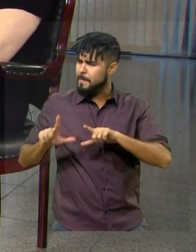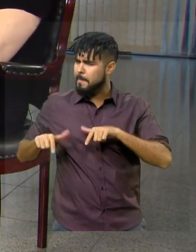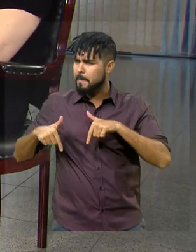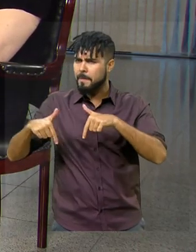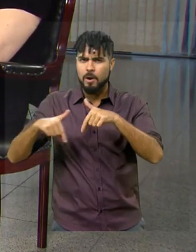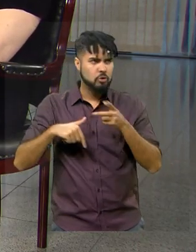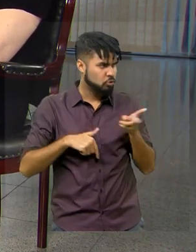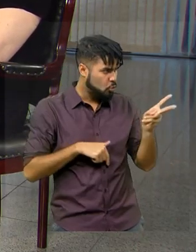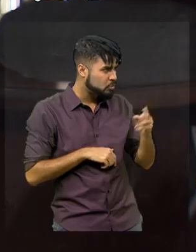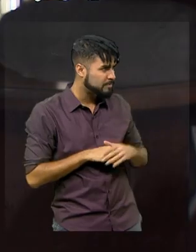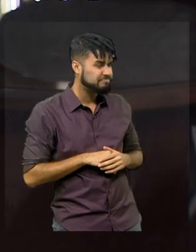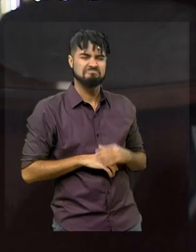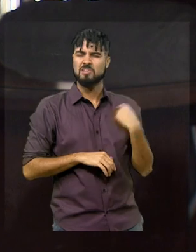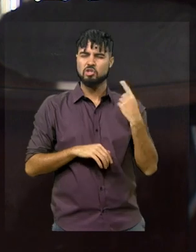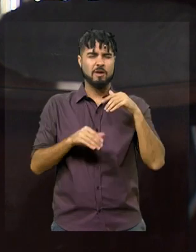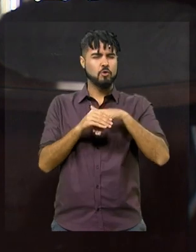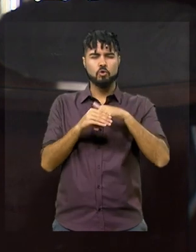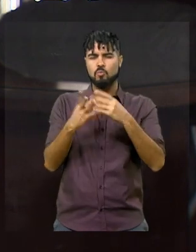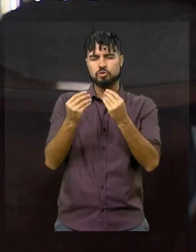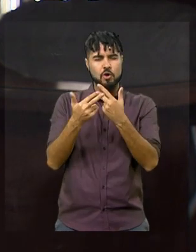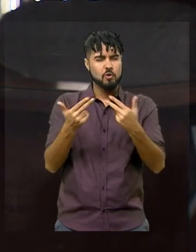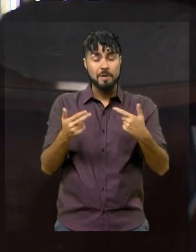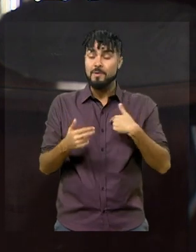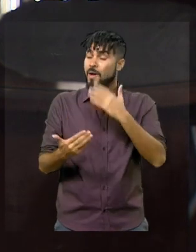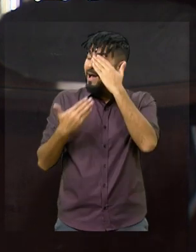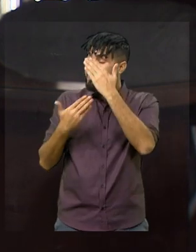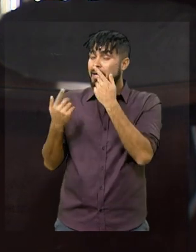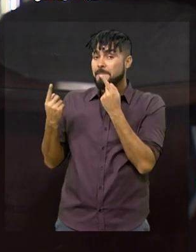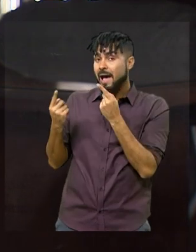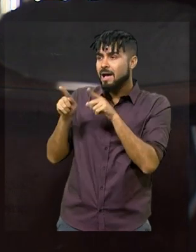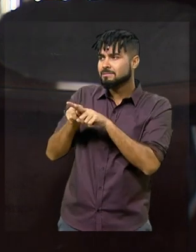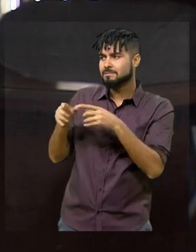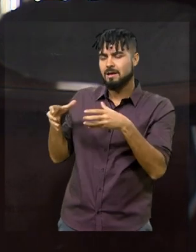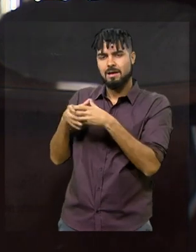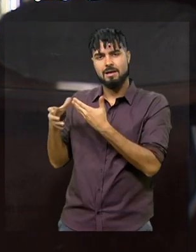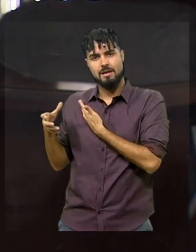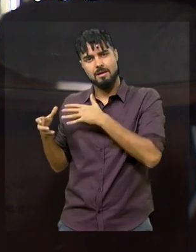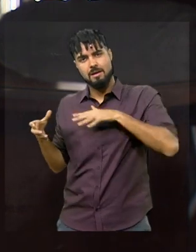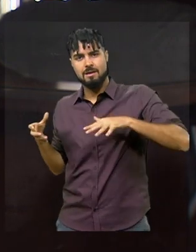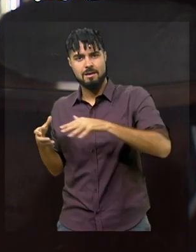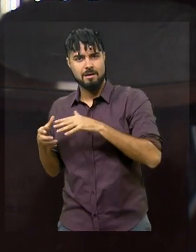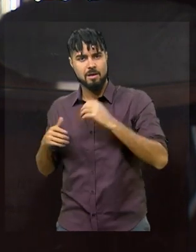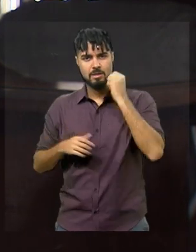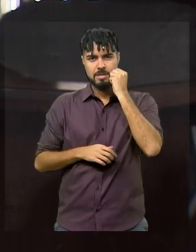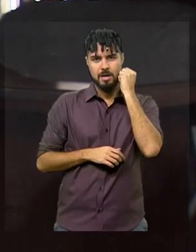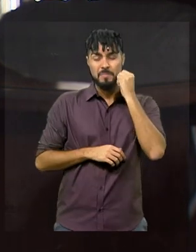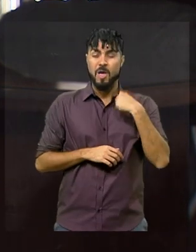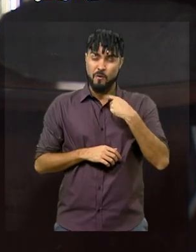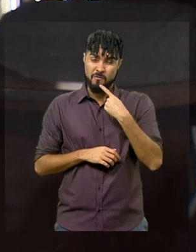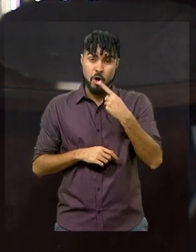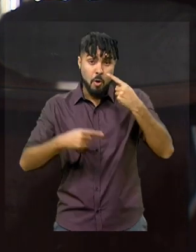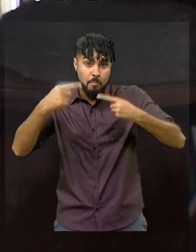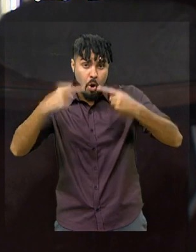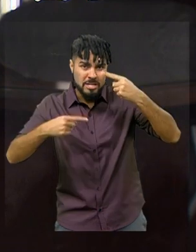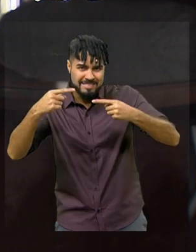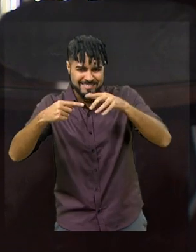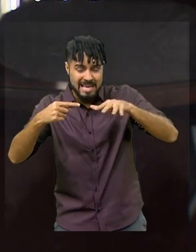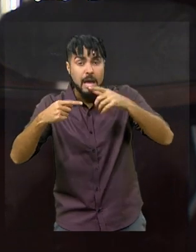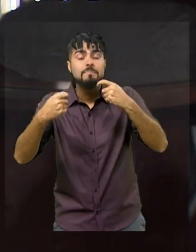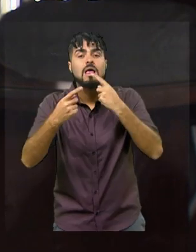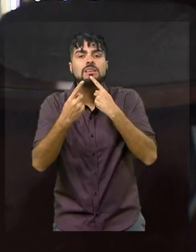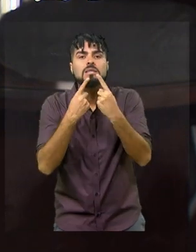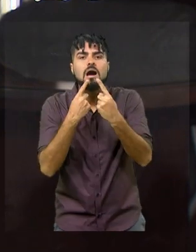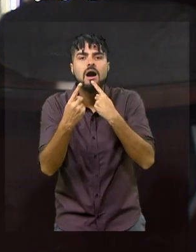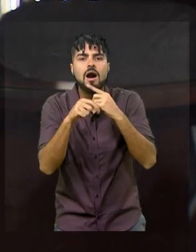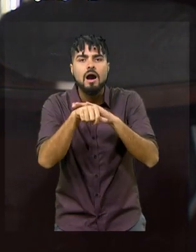Ah, nós já votamos muita coisa. Isso eu devo muito à parceria com os colegas. Eu falo que, na política, tudo se resolve através do diálogo